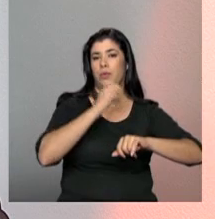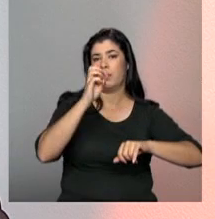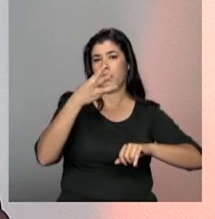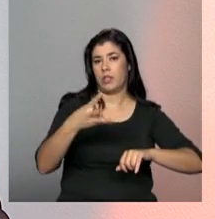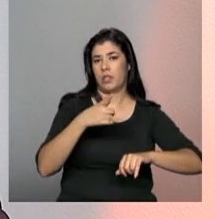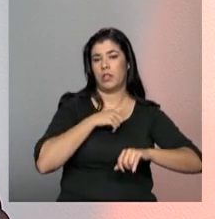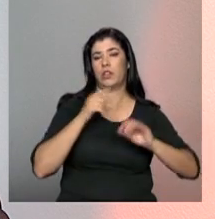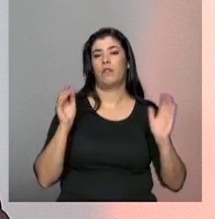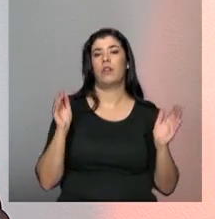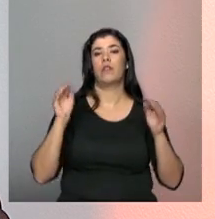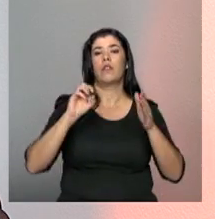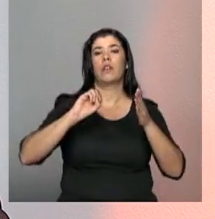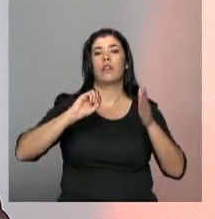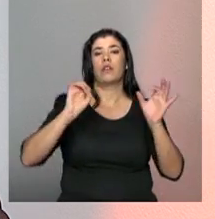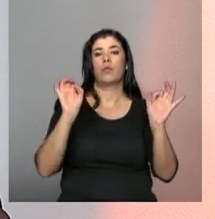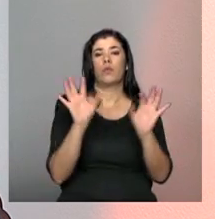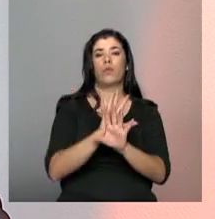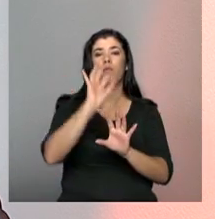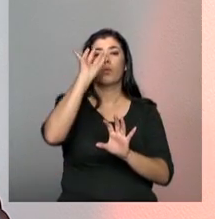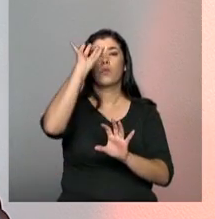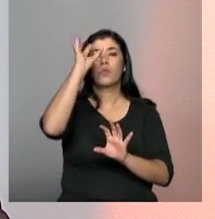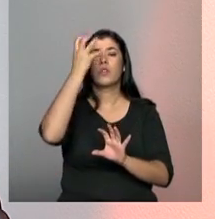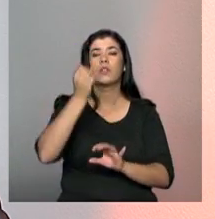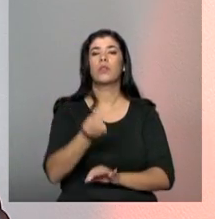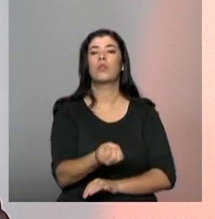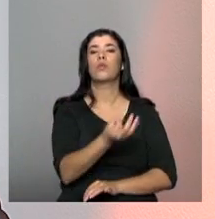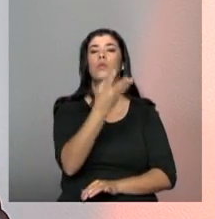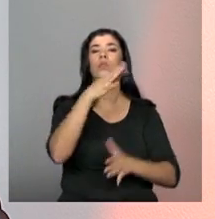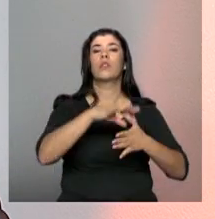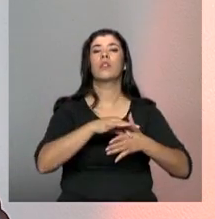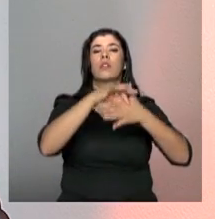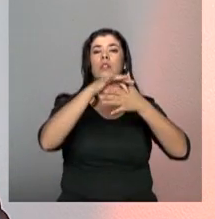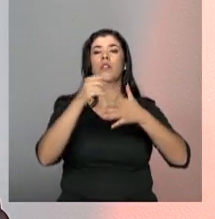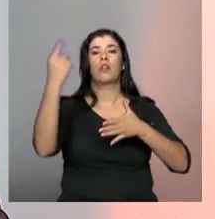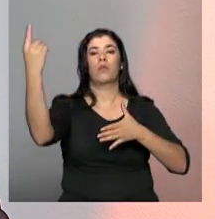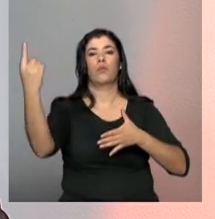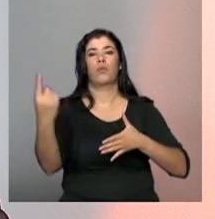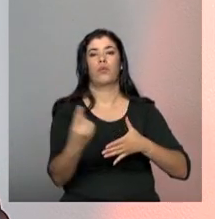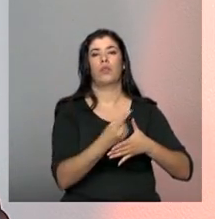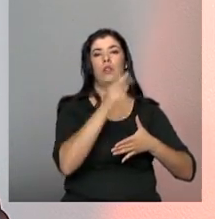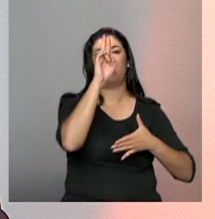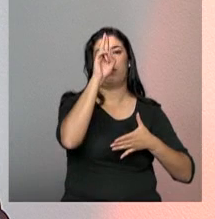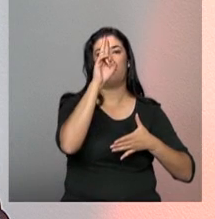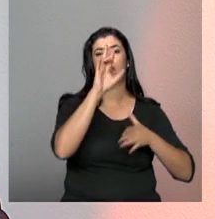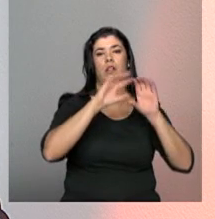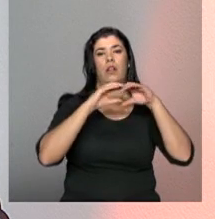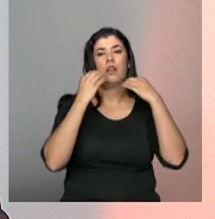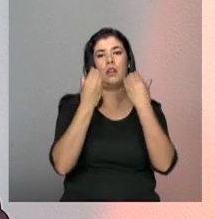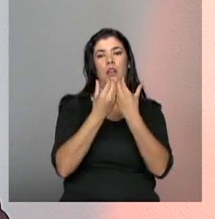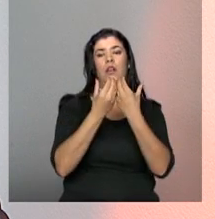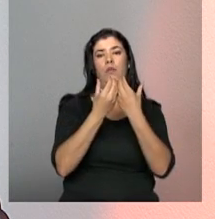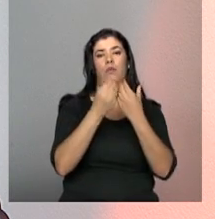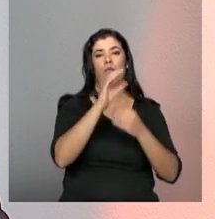definição dos números reais de delegados, quantos delegados municipais virão para a nacional, quantos delegados estaduais, quantos